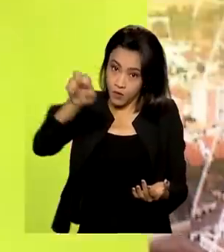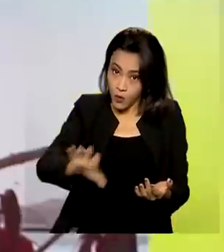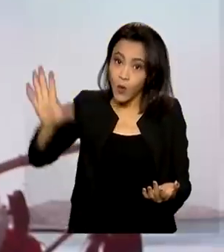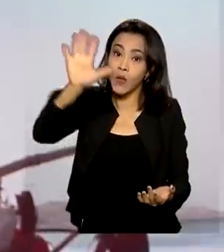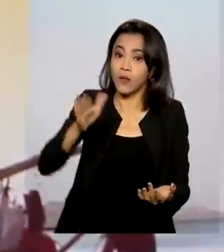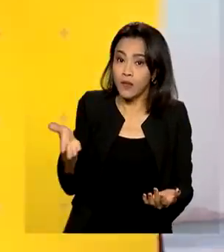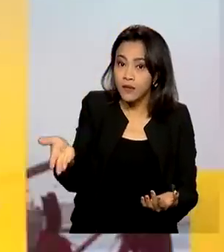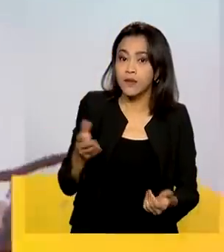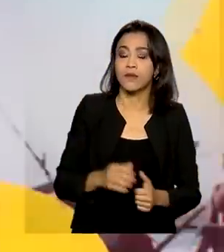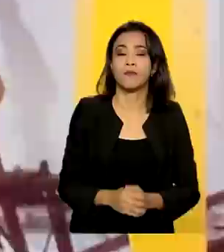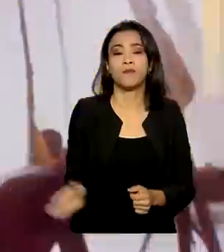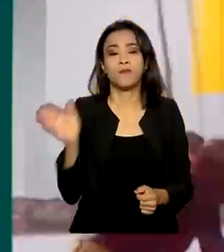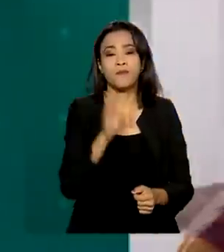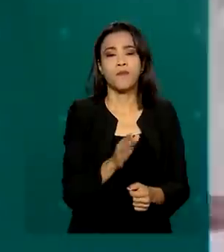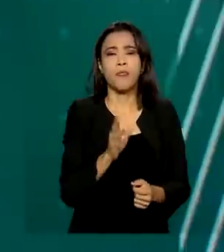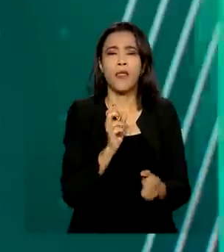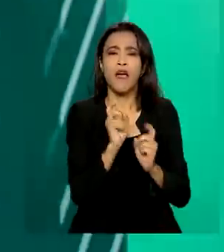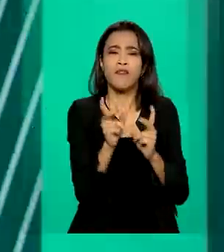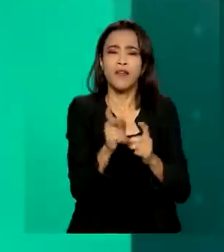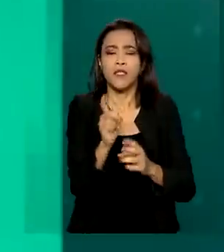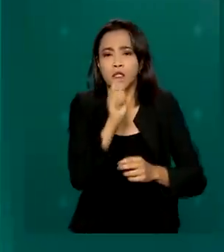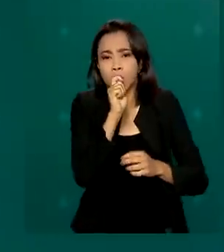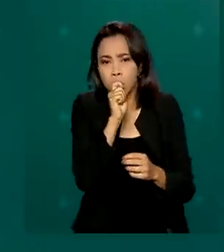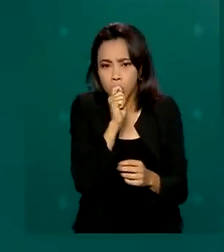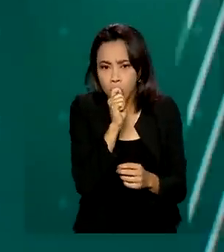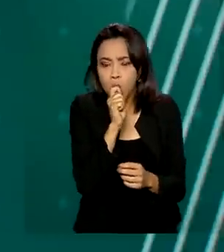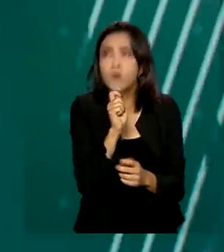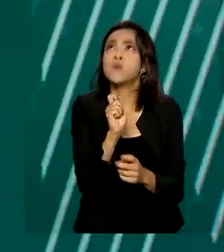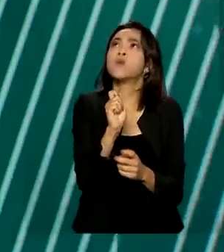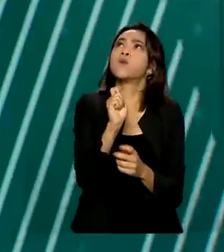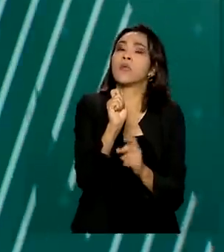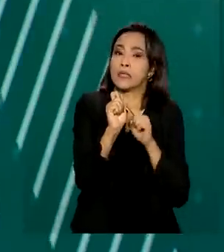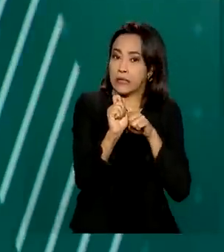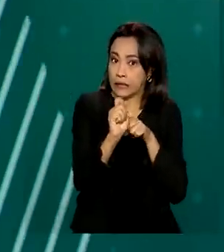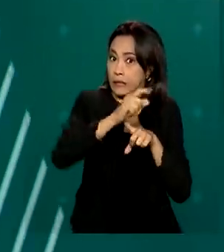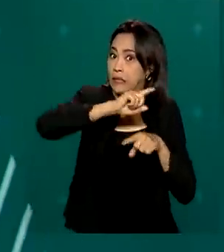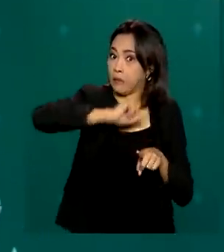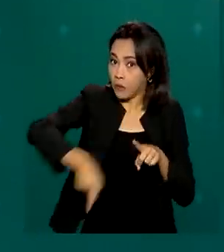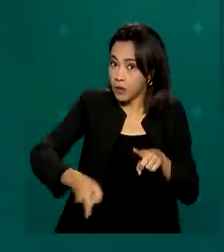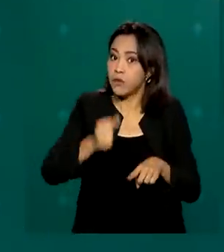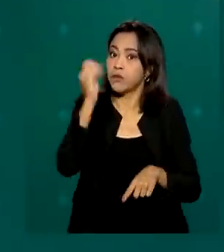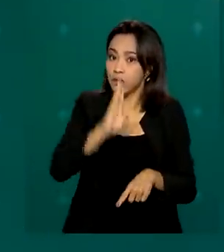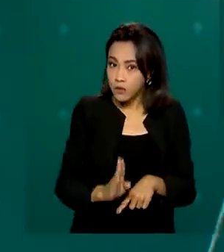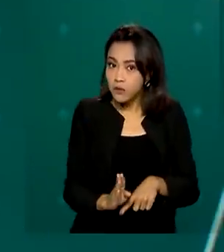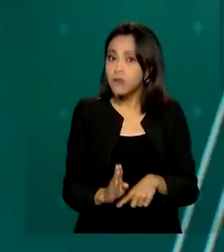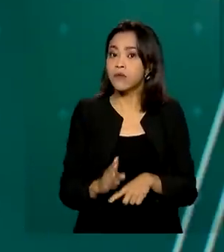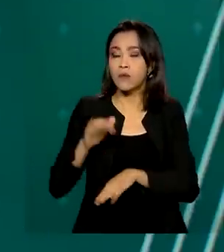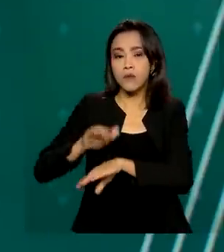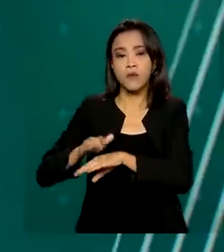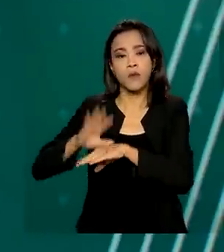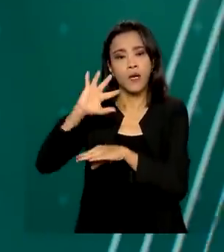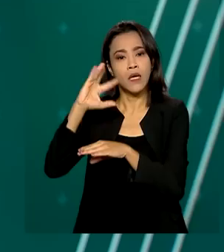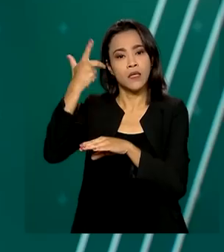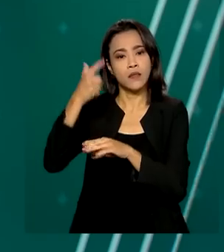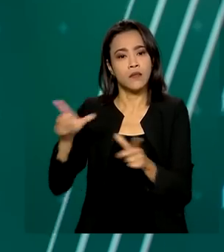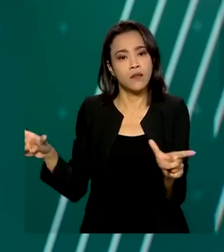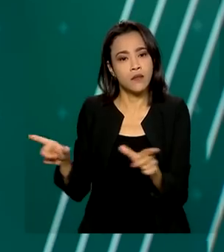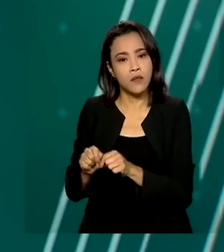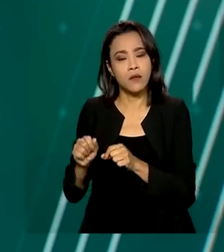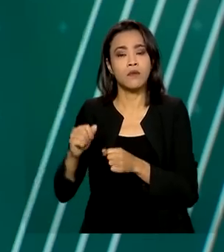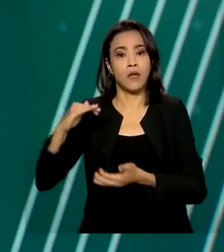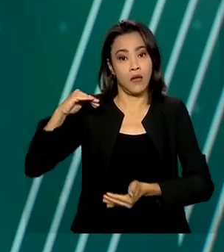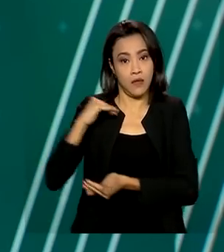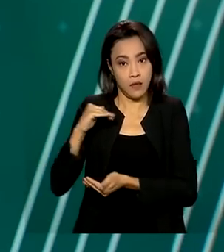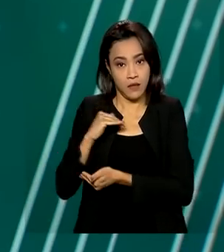A venda de cigarros eletrônicos continua proibida no Brasil. Com a decisão da Agência Nacional de